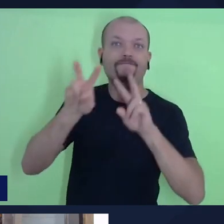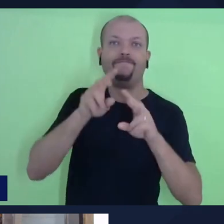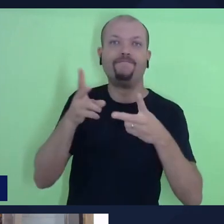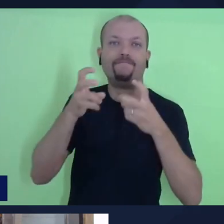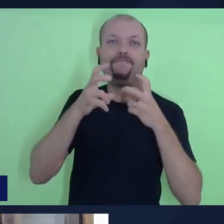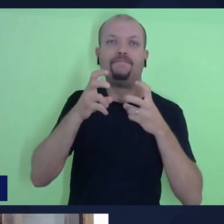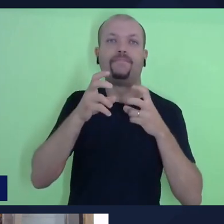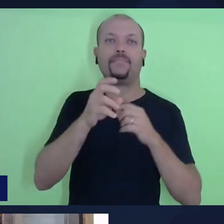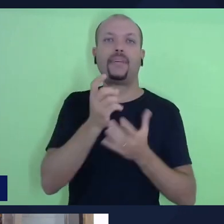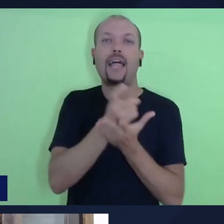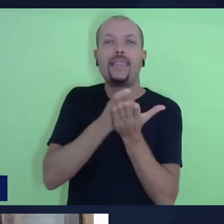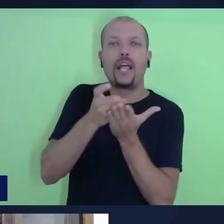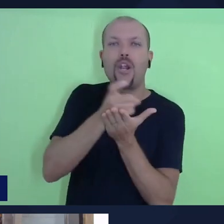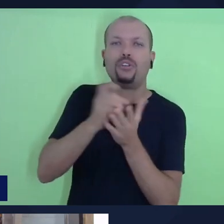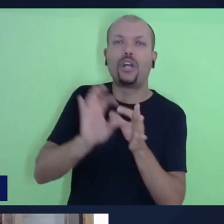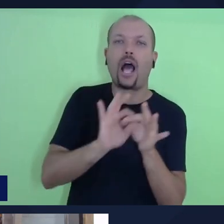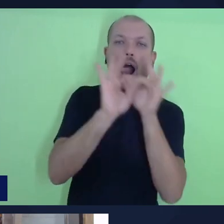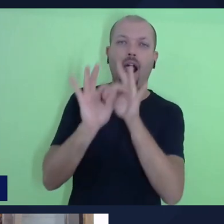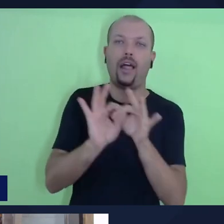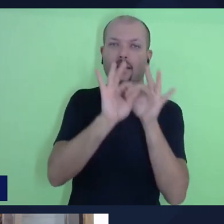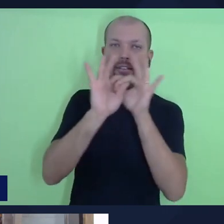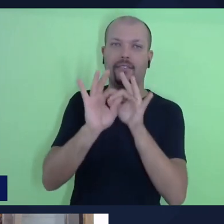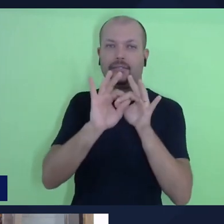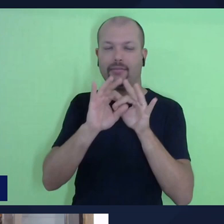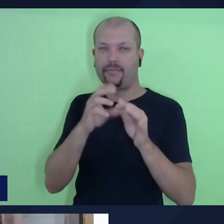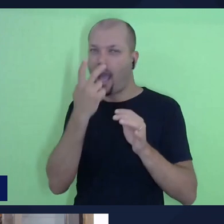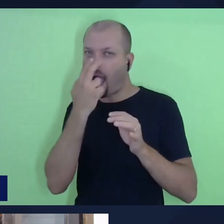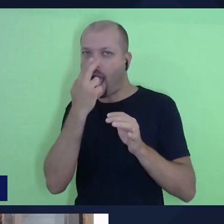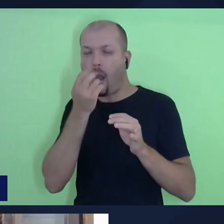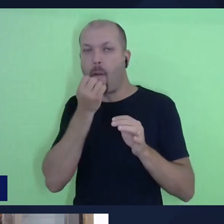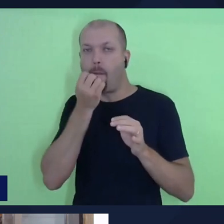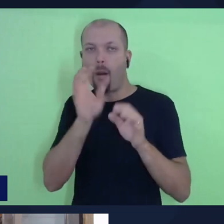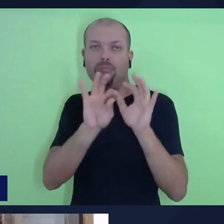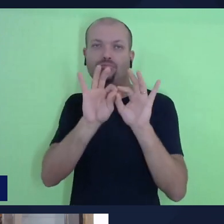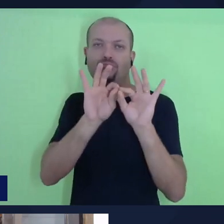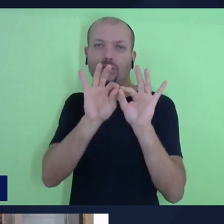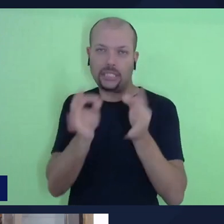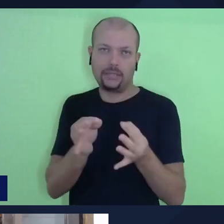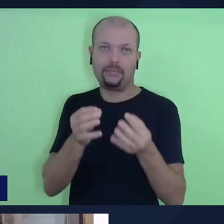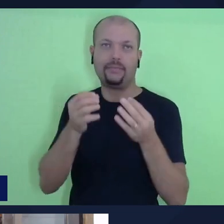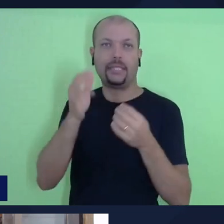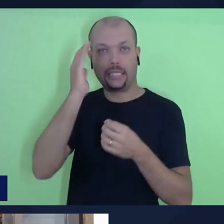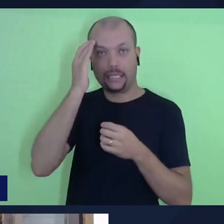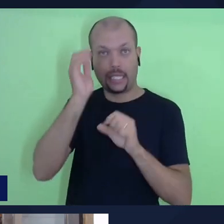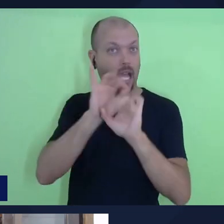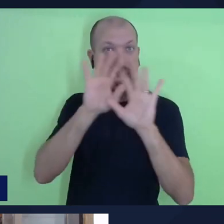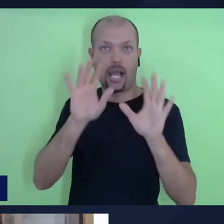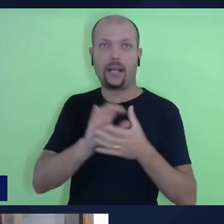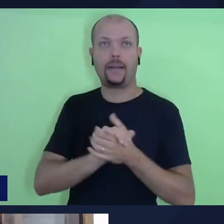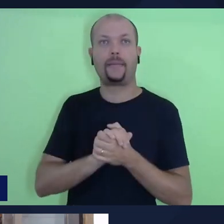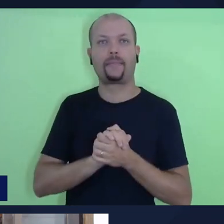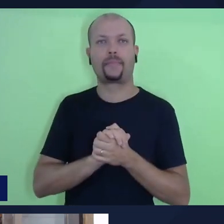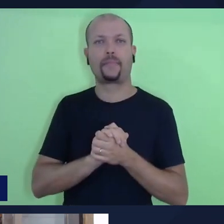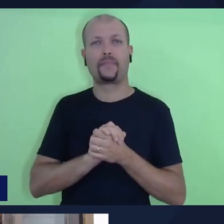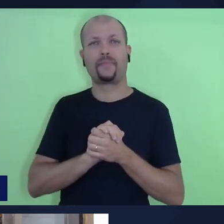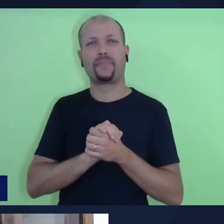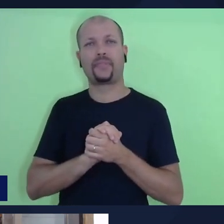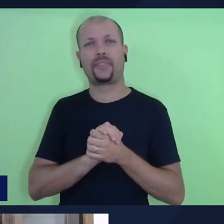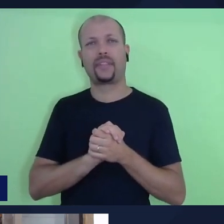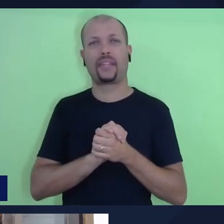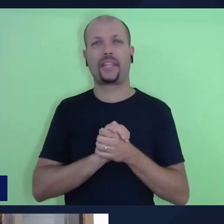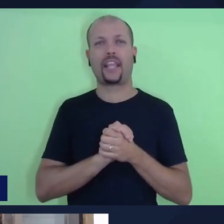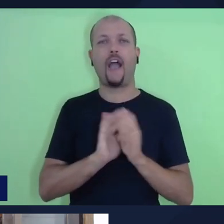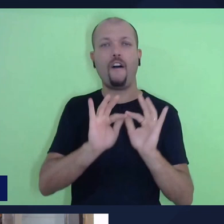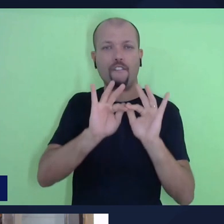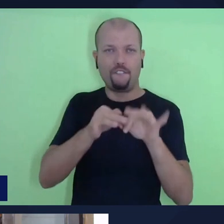teologia da aliança. Eu acho que isso fica um pouco mais simples de entender. Finalizando esse apanhado